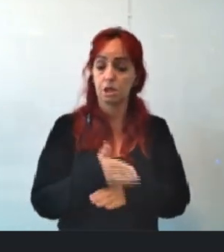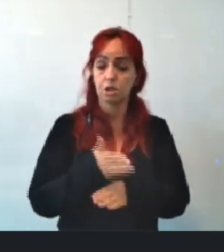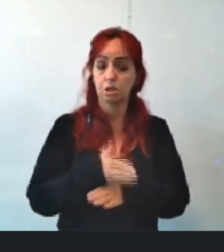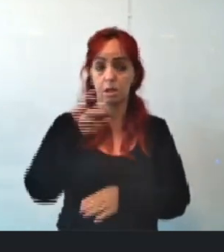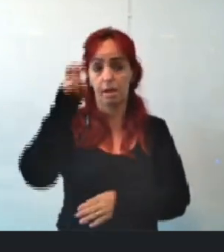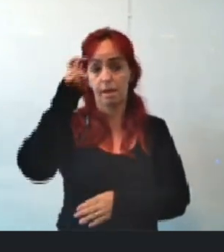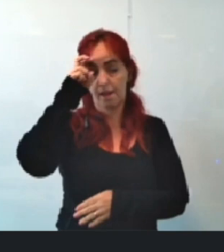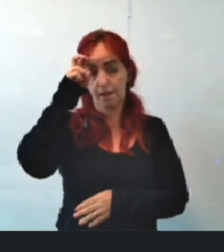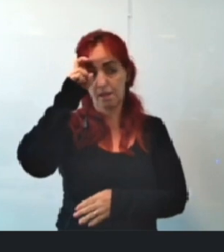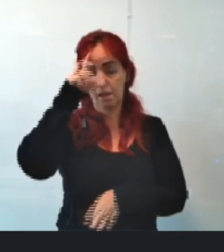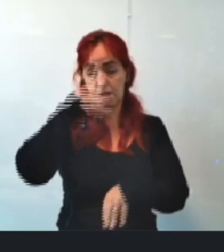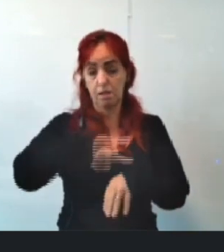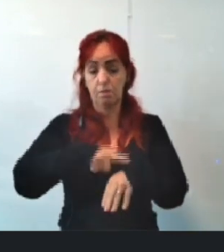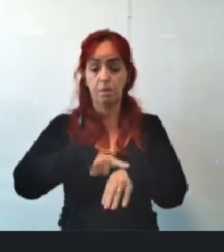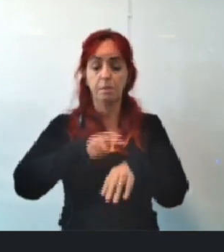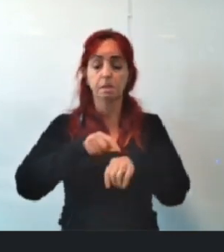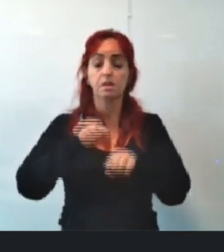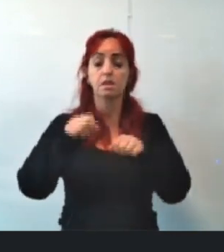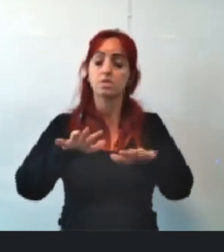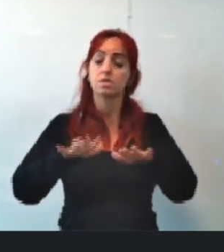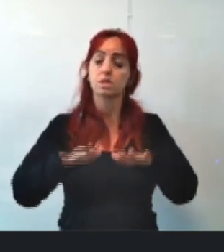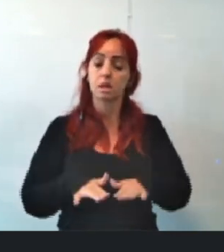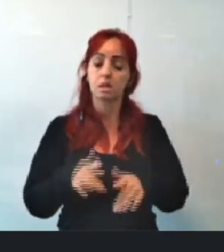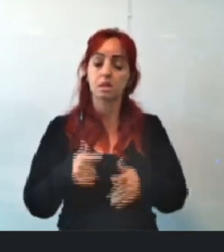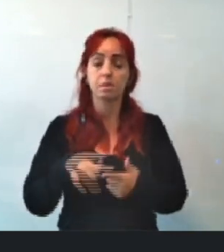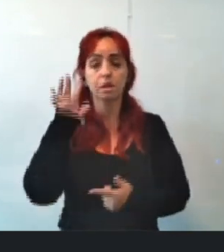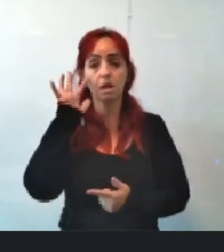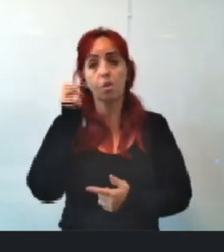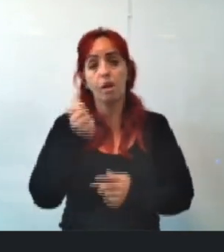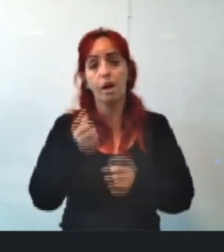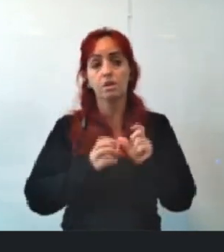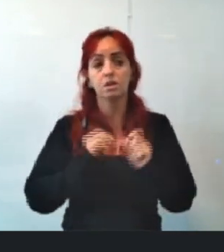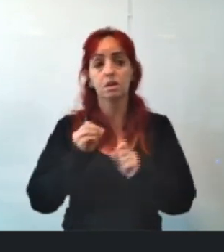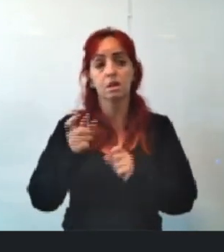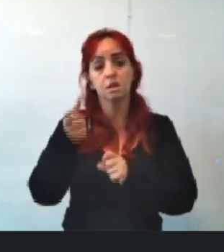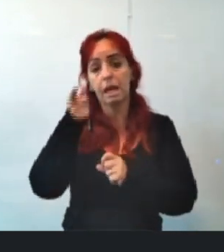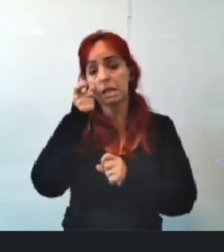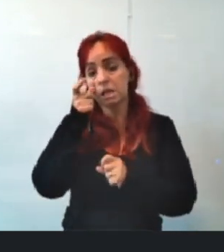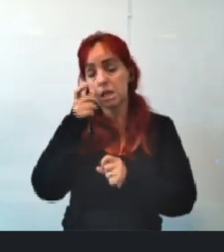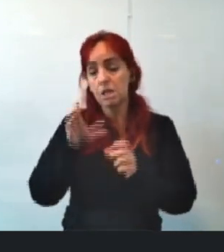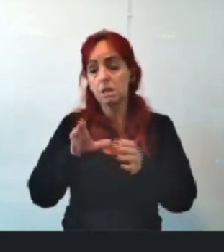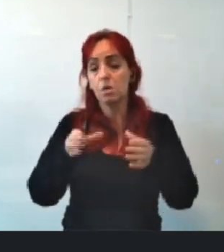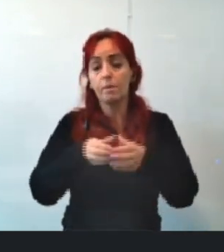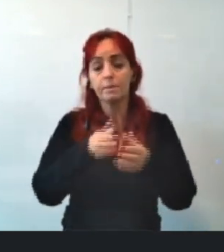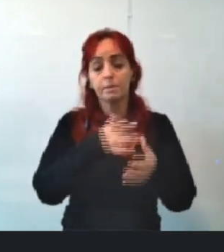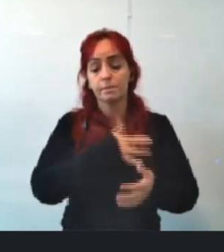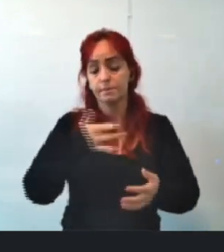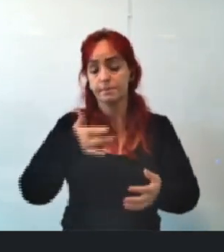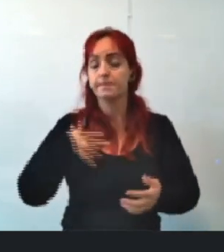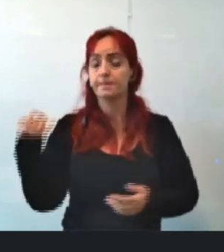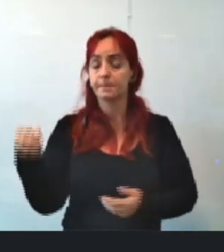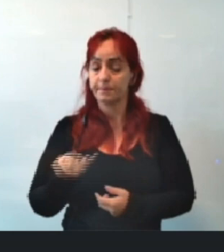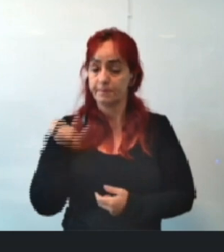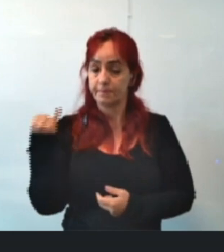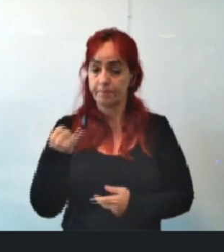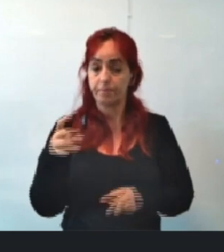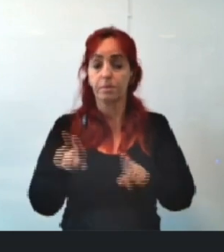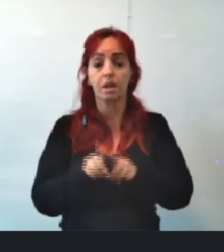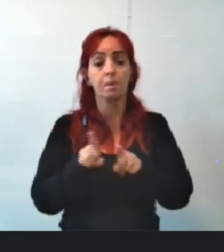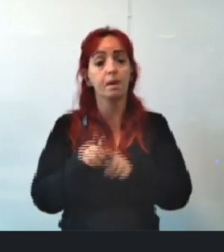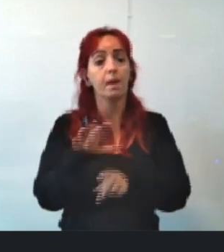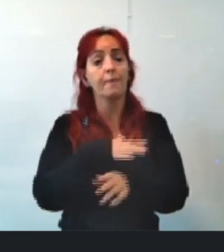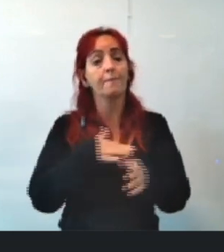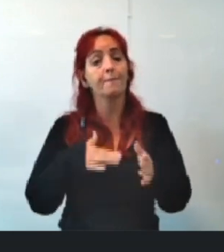-feira, no momento dessa audiência pública. Eu acho que é de interesse da Comissão de Saúde, viu? Muito importante. Seria importante que